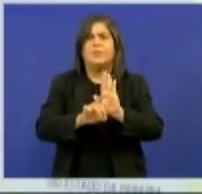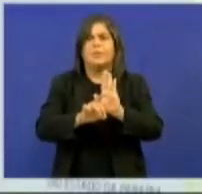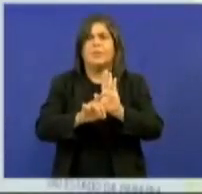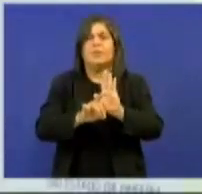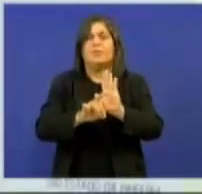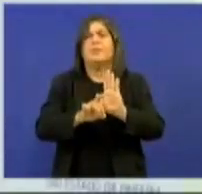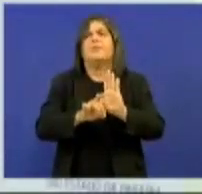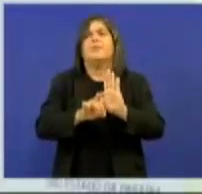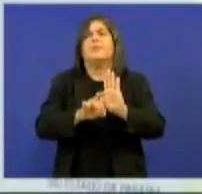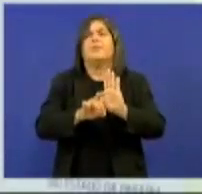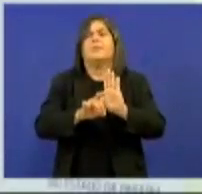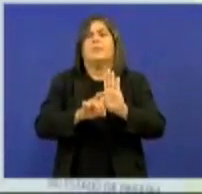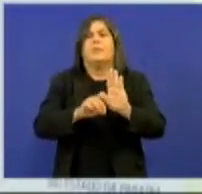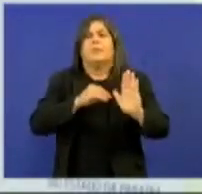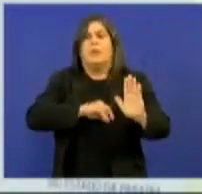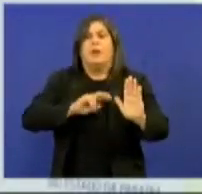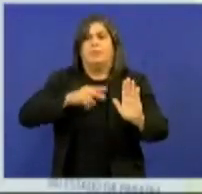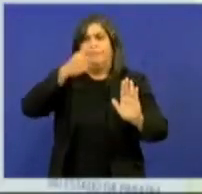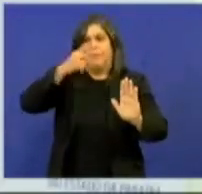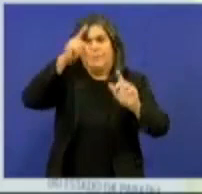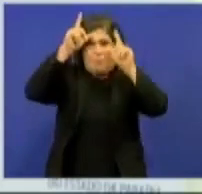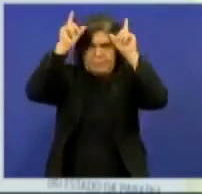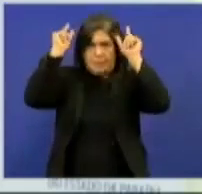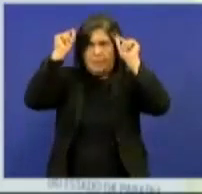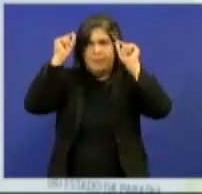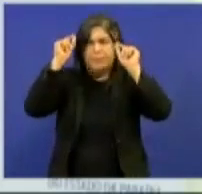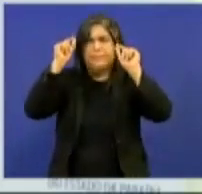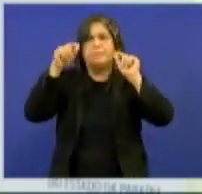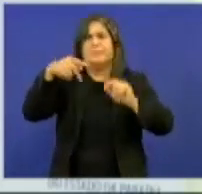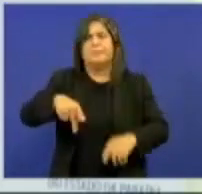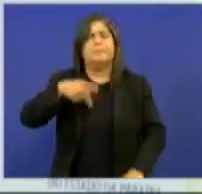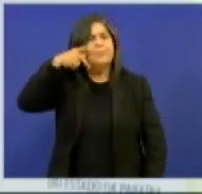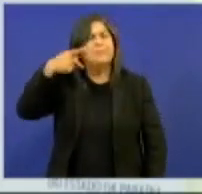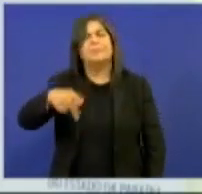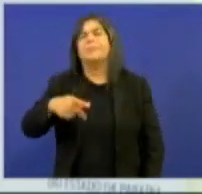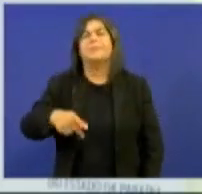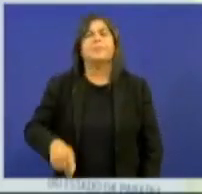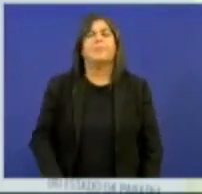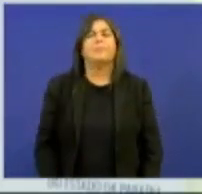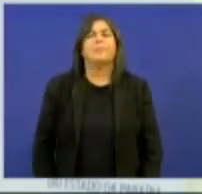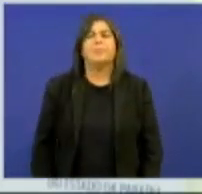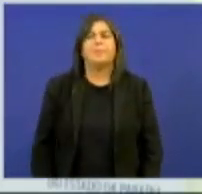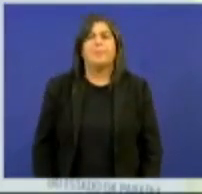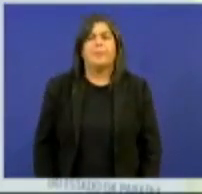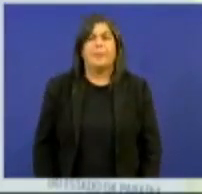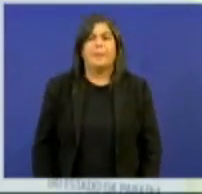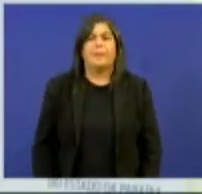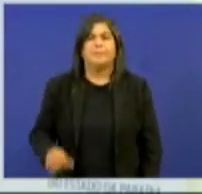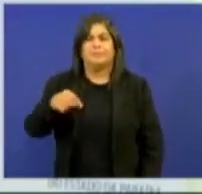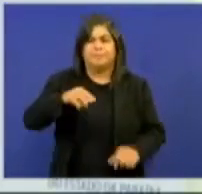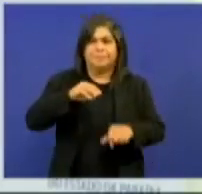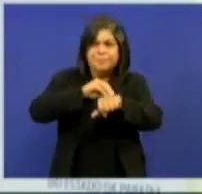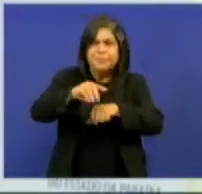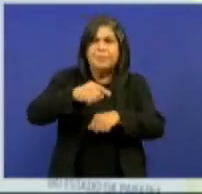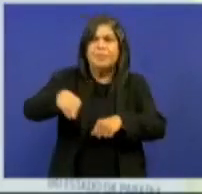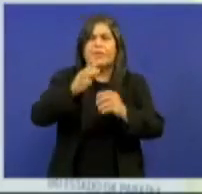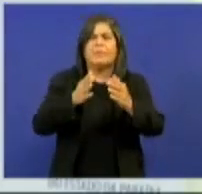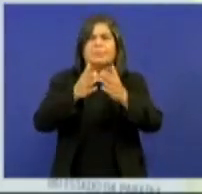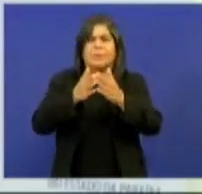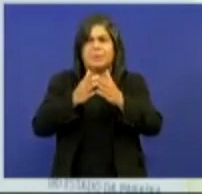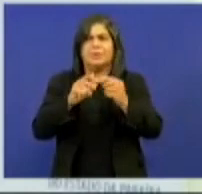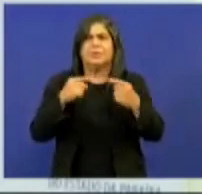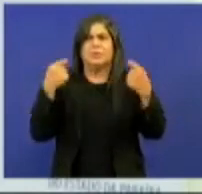salarial da enfermagem no Estado da Paraíba. E, mais uma vez, aqui fazer questão de clamar